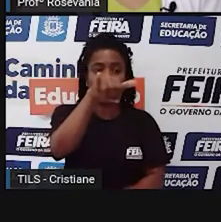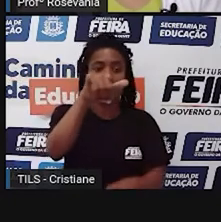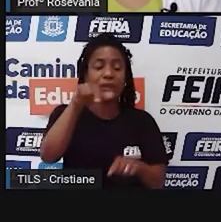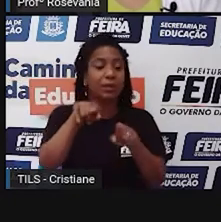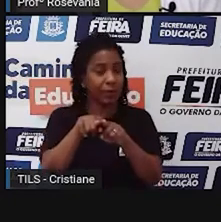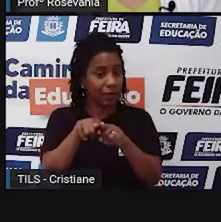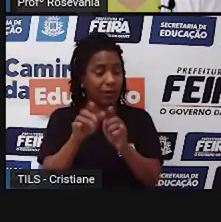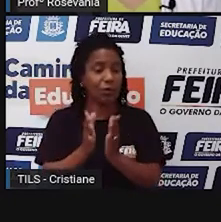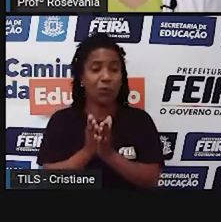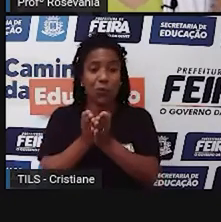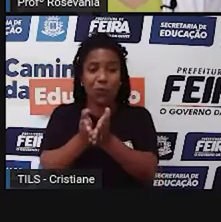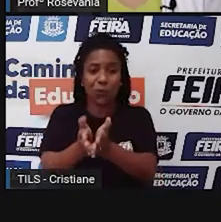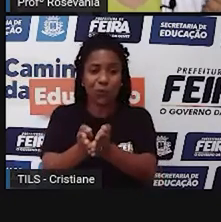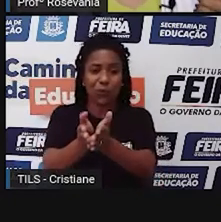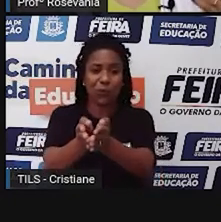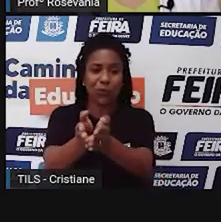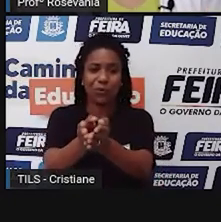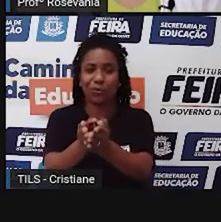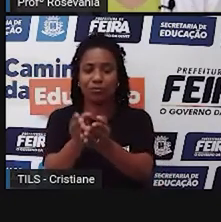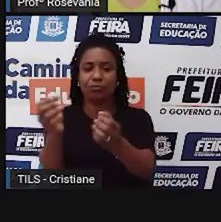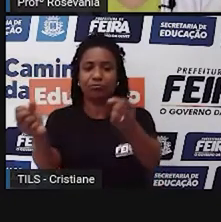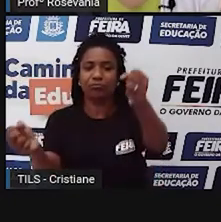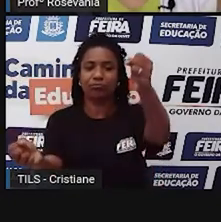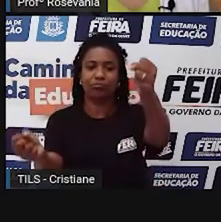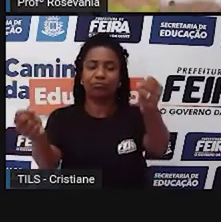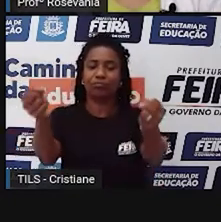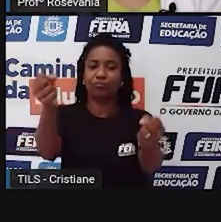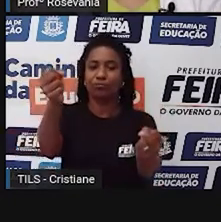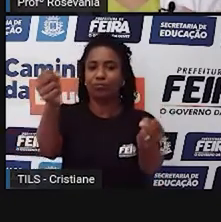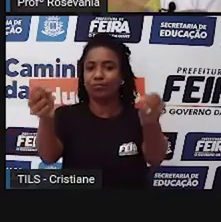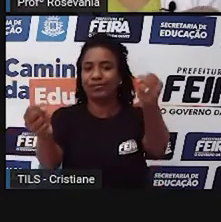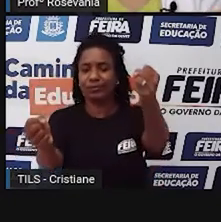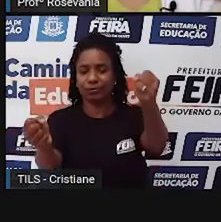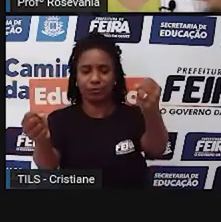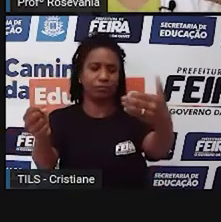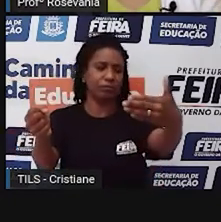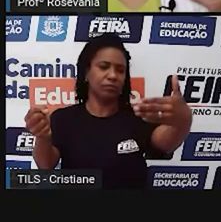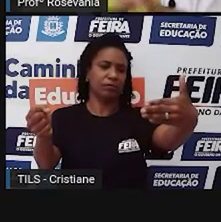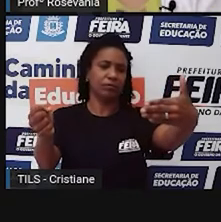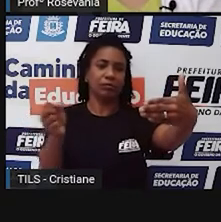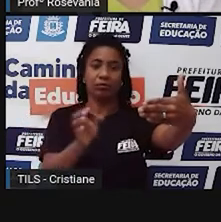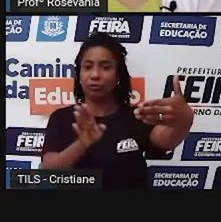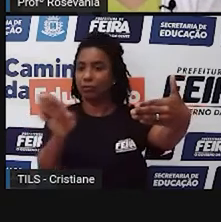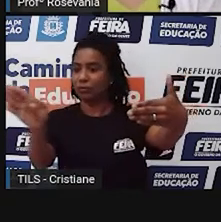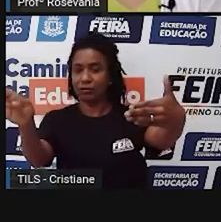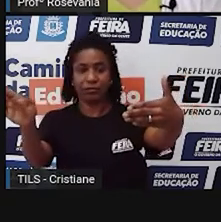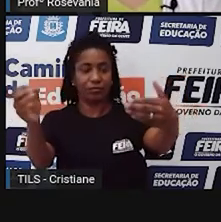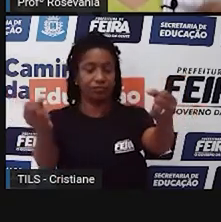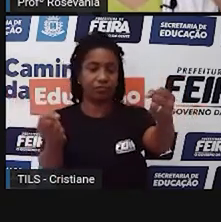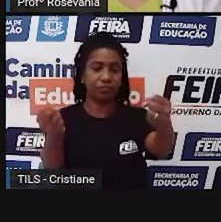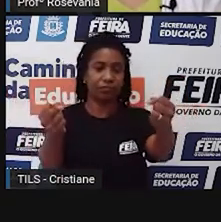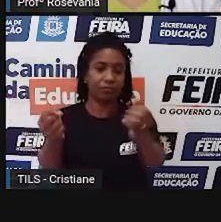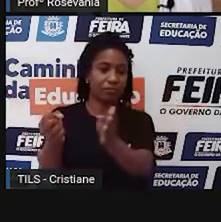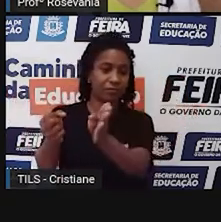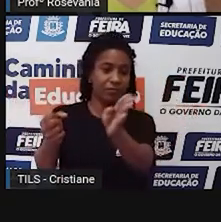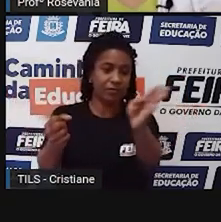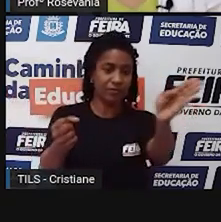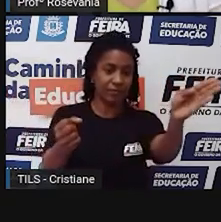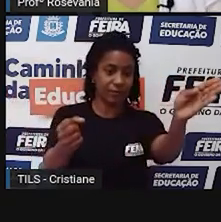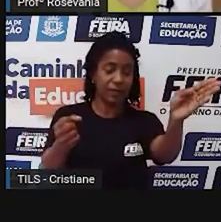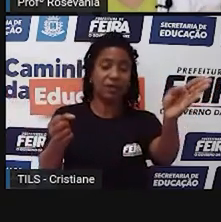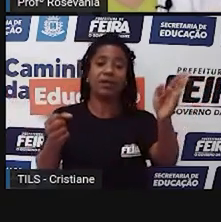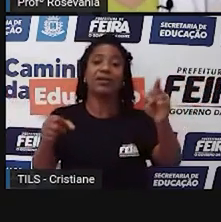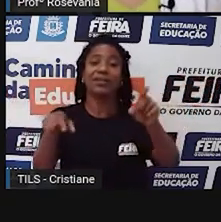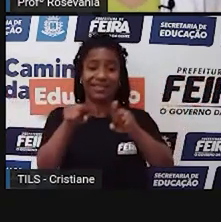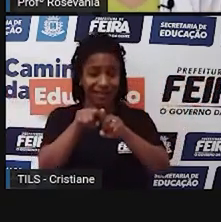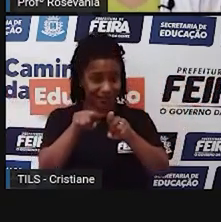mar, né, que algumas vezes eles estão até abaixo, né, estão, né, no submarino, então estão abaixo da superfície, a